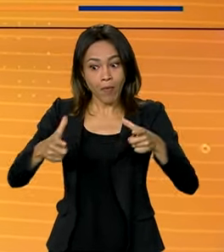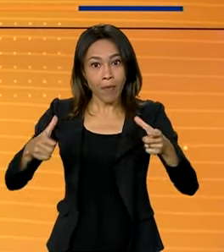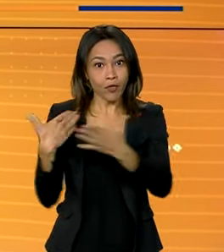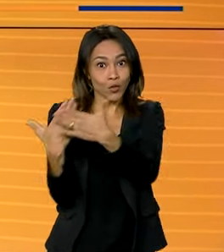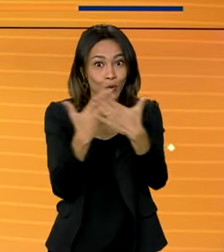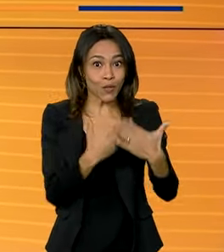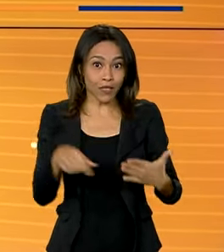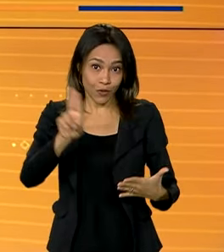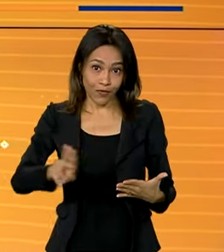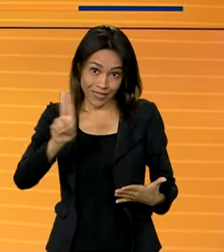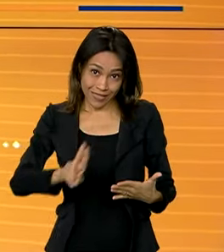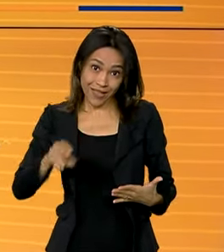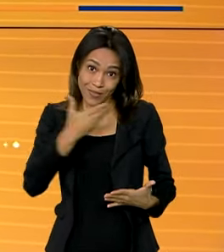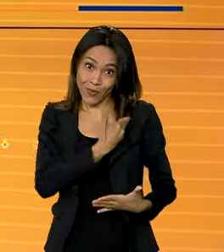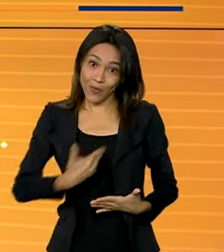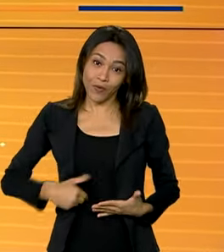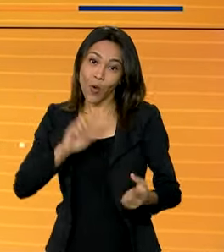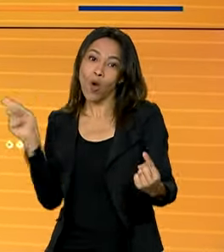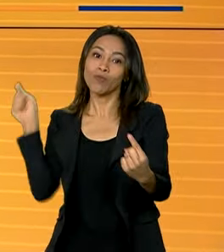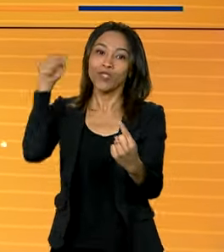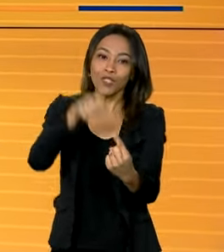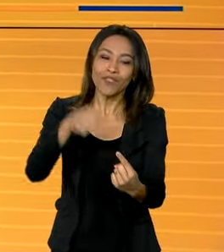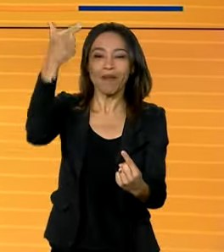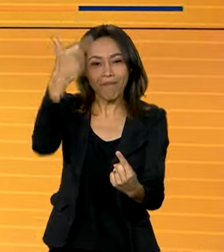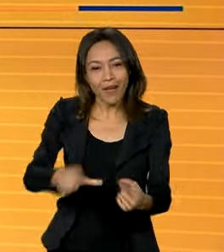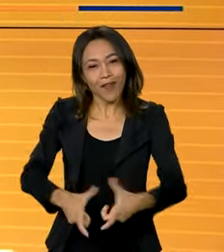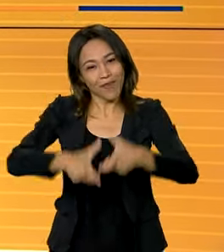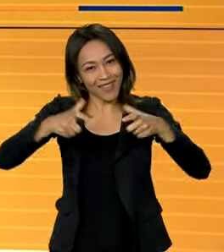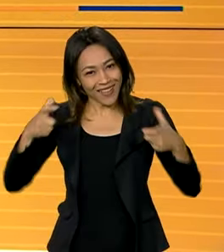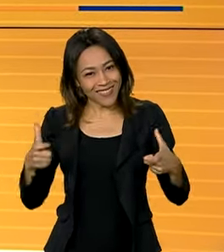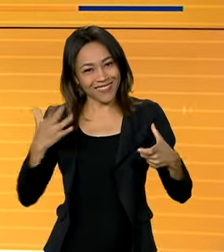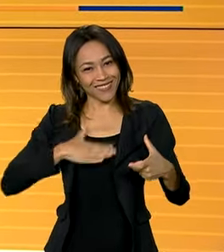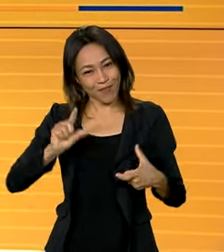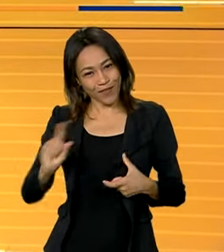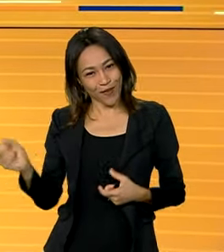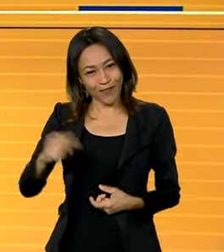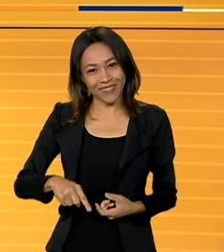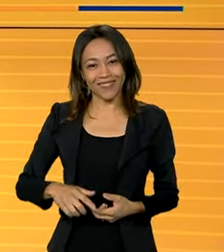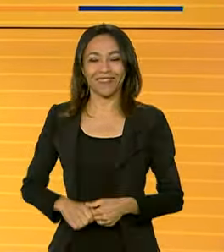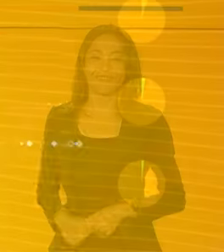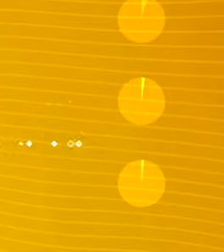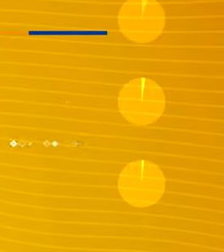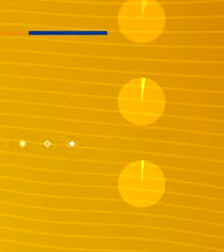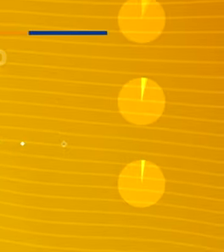universidades públicas. A meta é ampliar ainda mais. A gente volta em instantes.